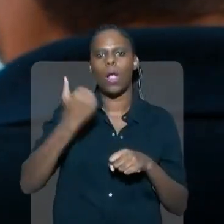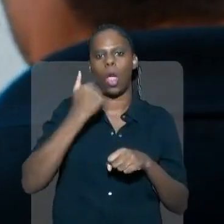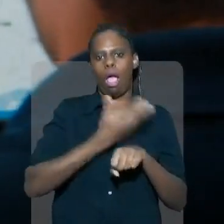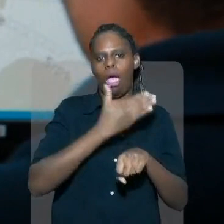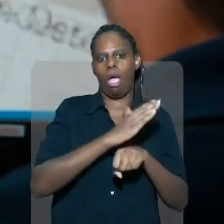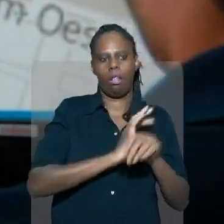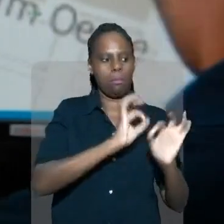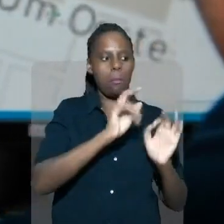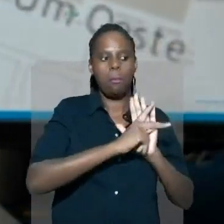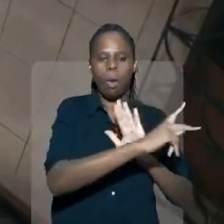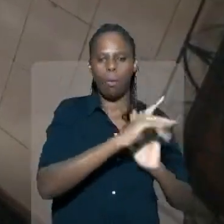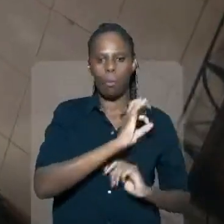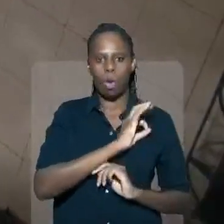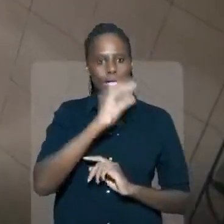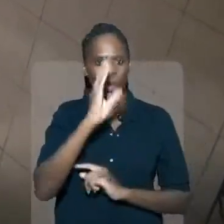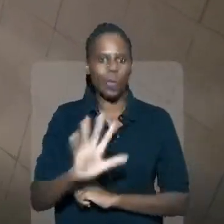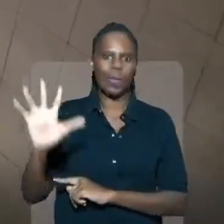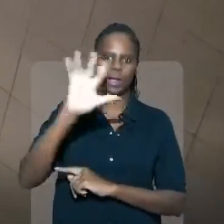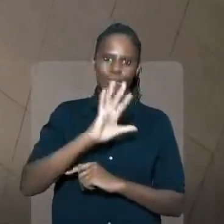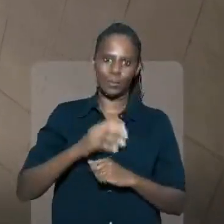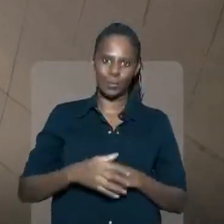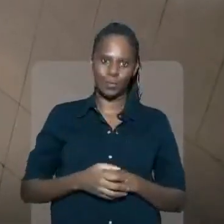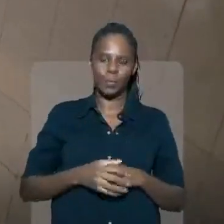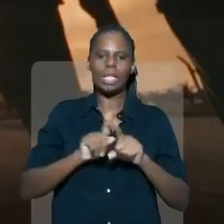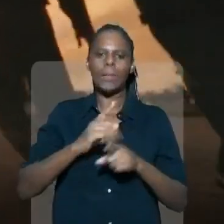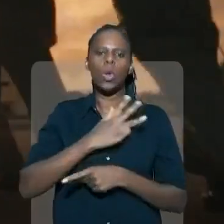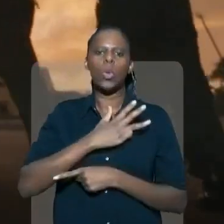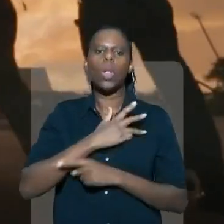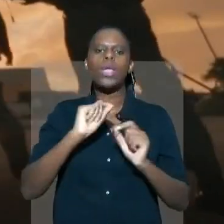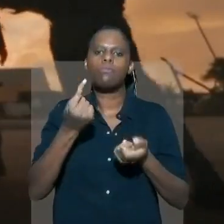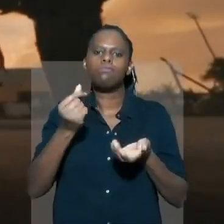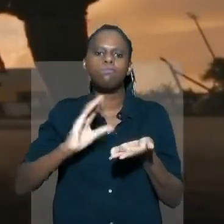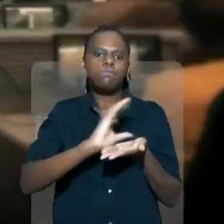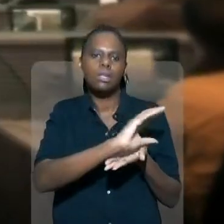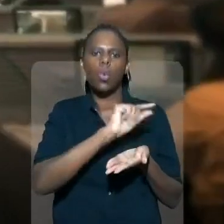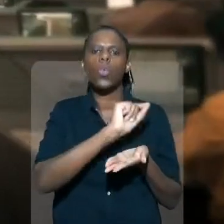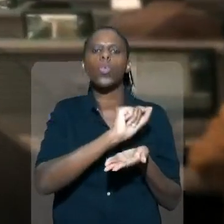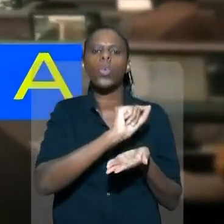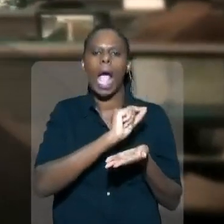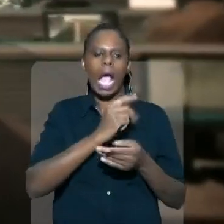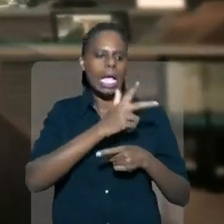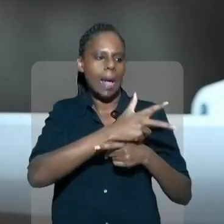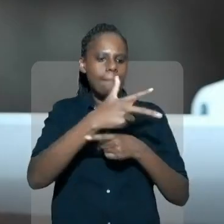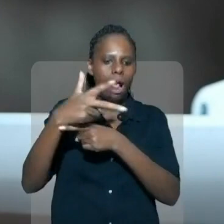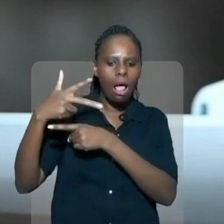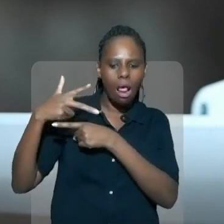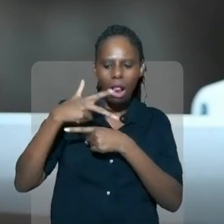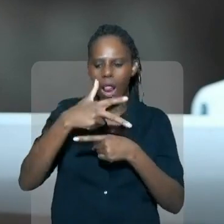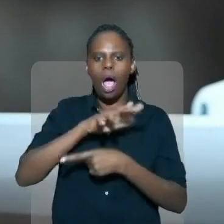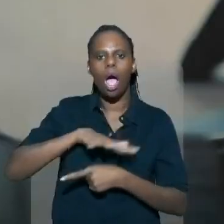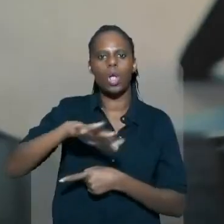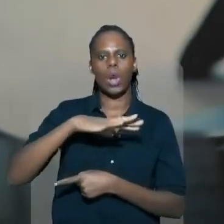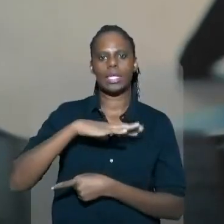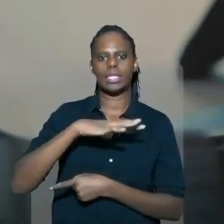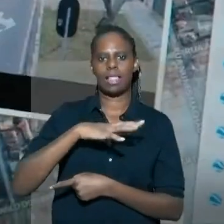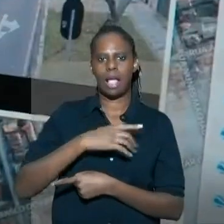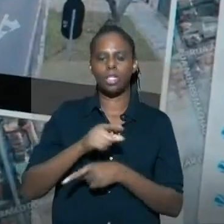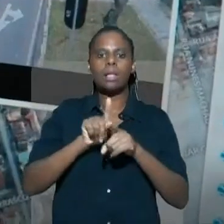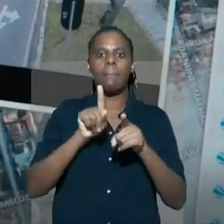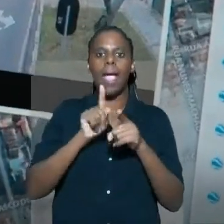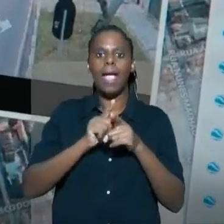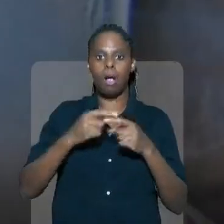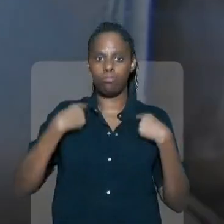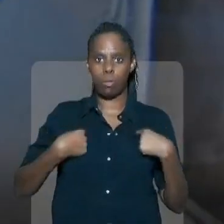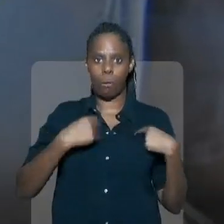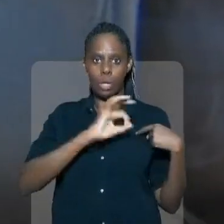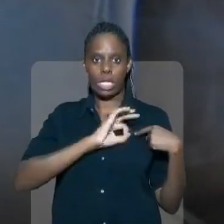estados para melhorar o treinamento policial em todo o país. Lula também vai investir na instalação de câmeras de segurança pelas